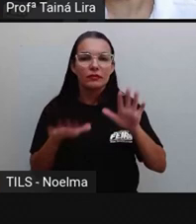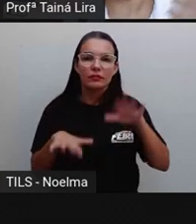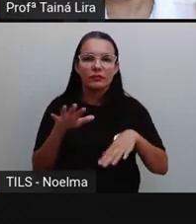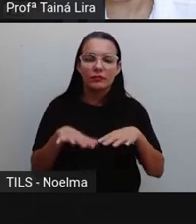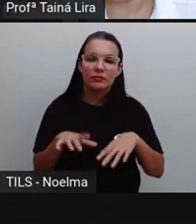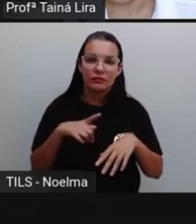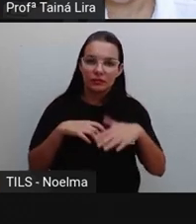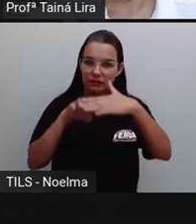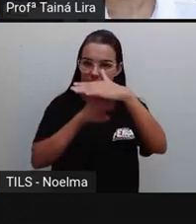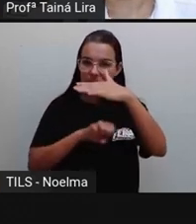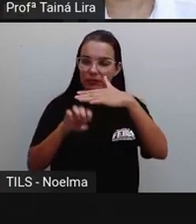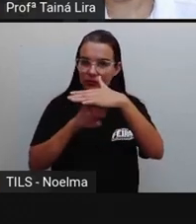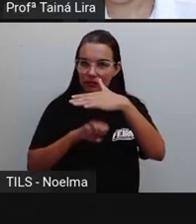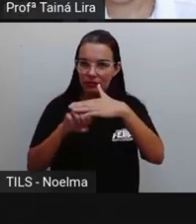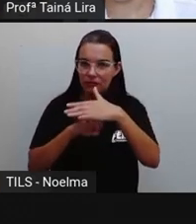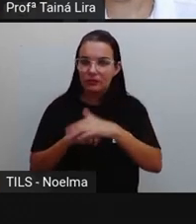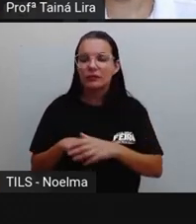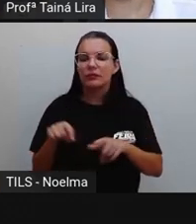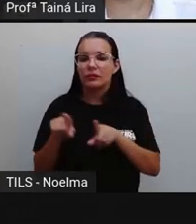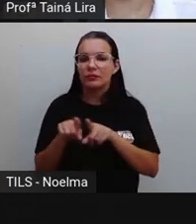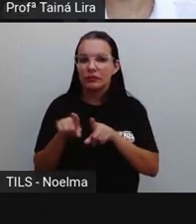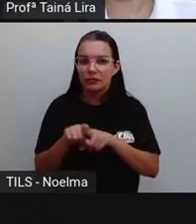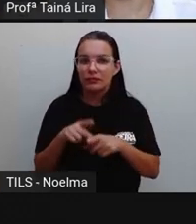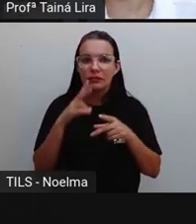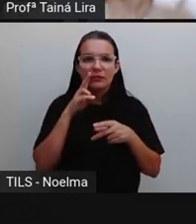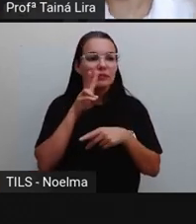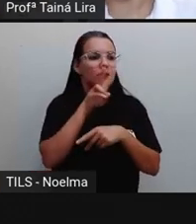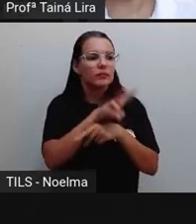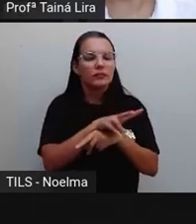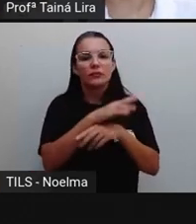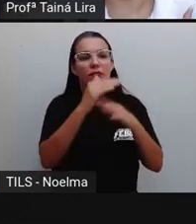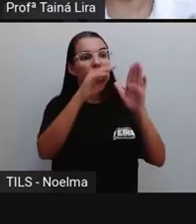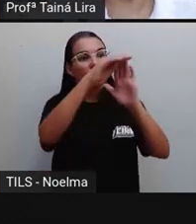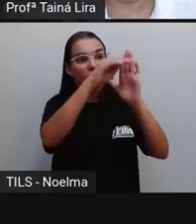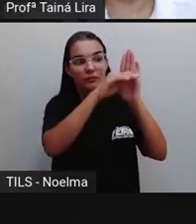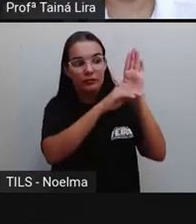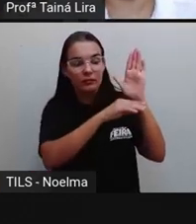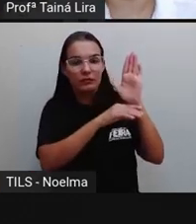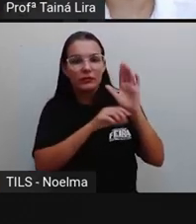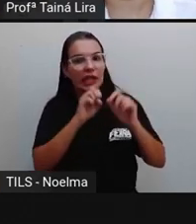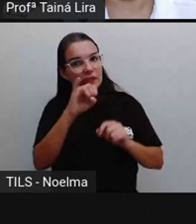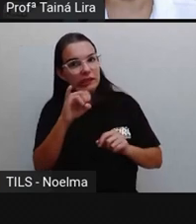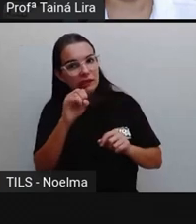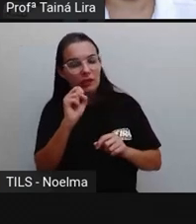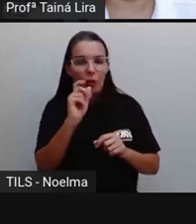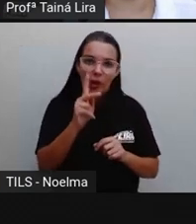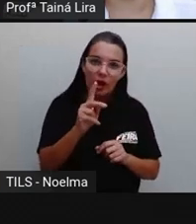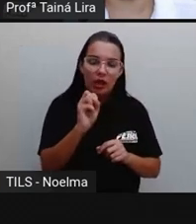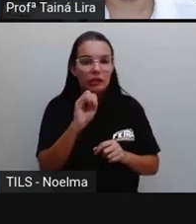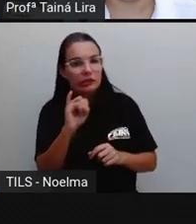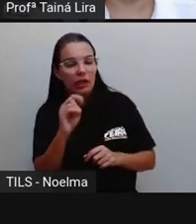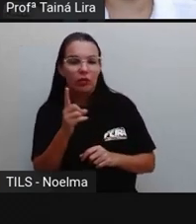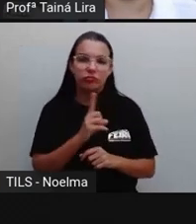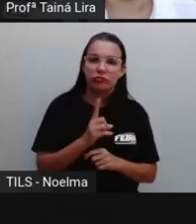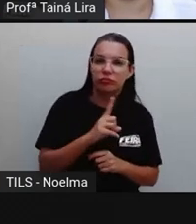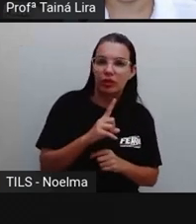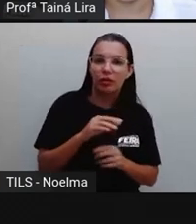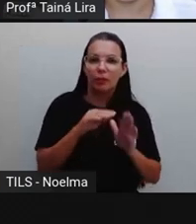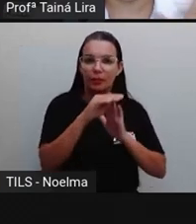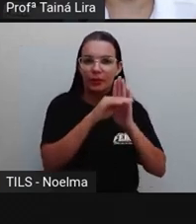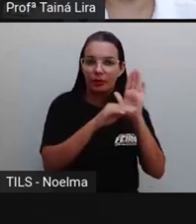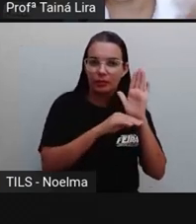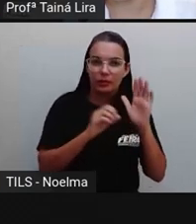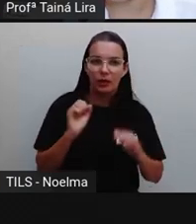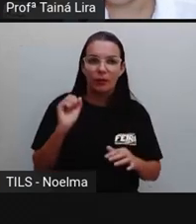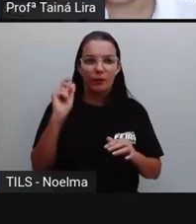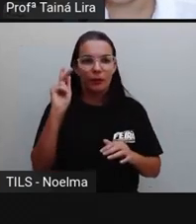até mesmo de stream, que contratam, elas assistem ali a programação e aprovam ou reprovam essa programação, tá?